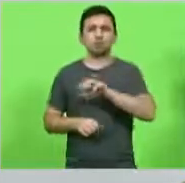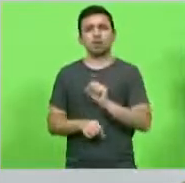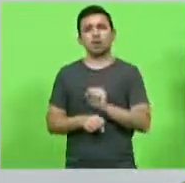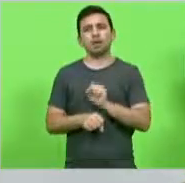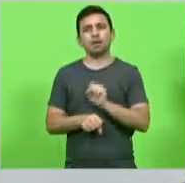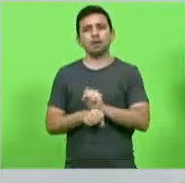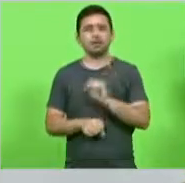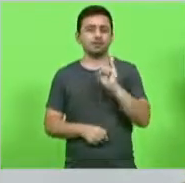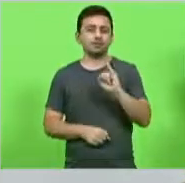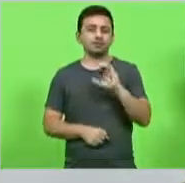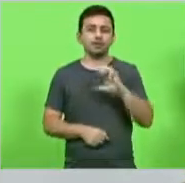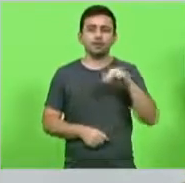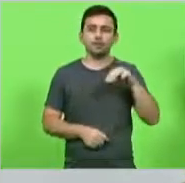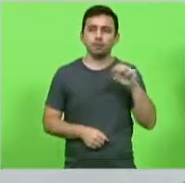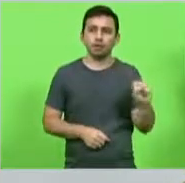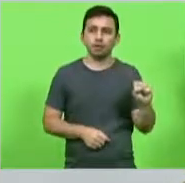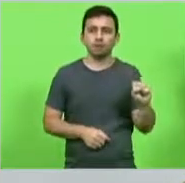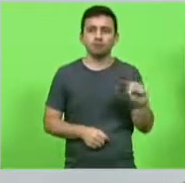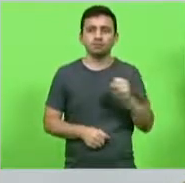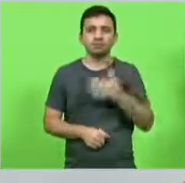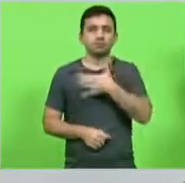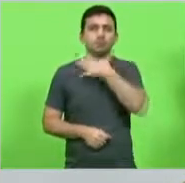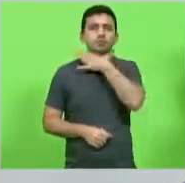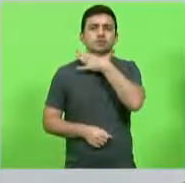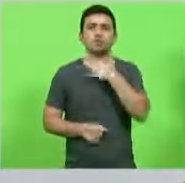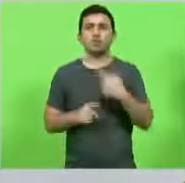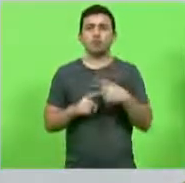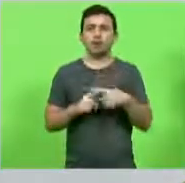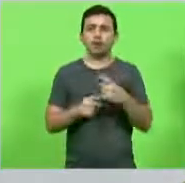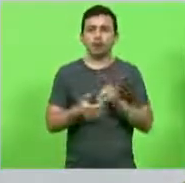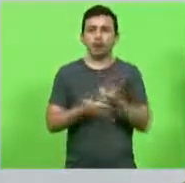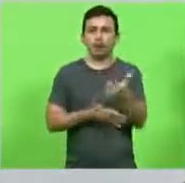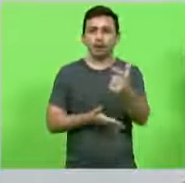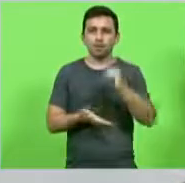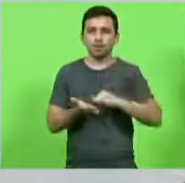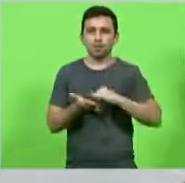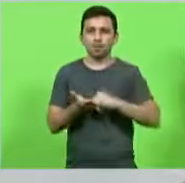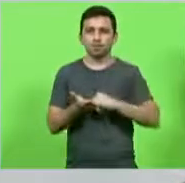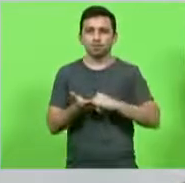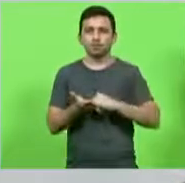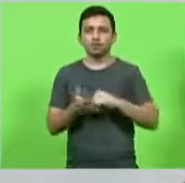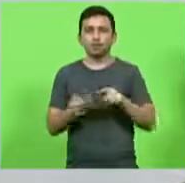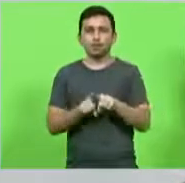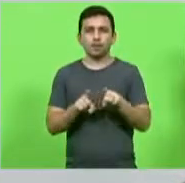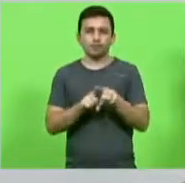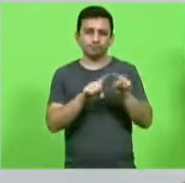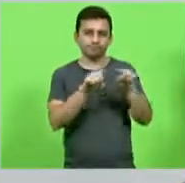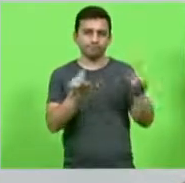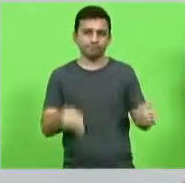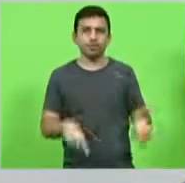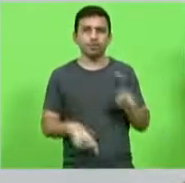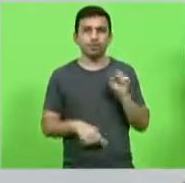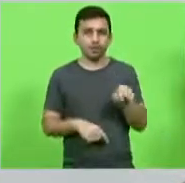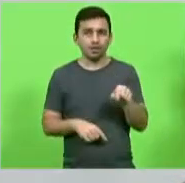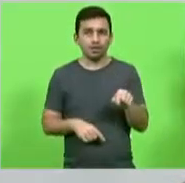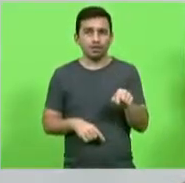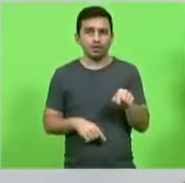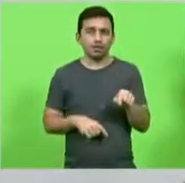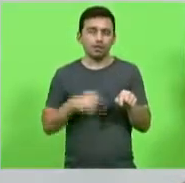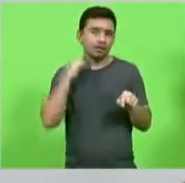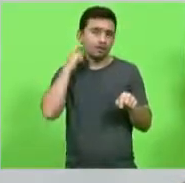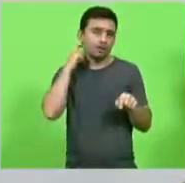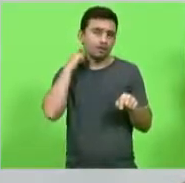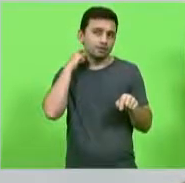que as pessoas estão devendo porque ele vai pagar o imposto não ele vai pagar o servidor o funcionário ele vai pagar